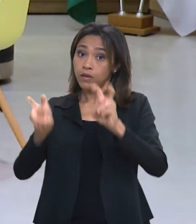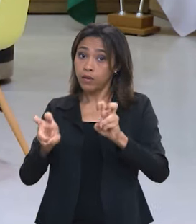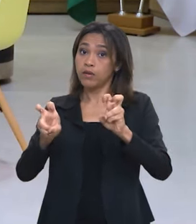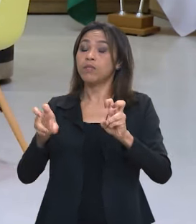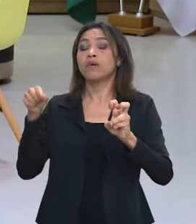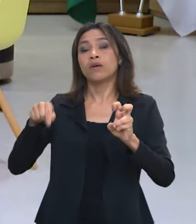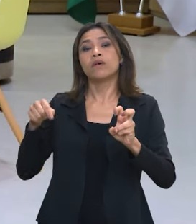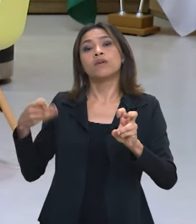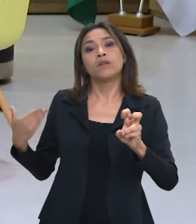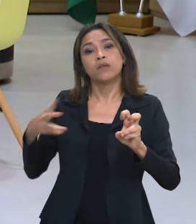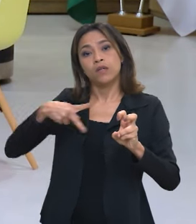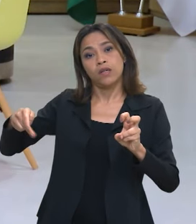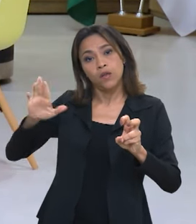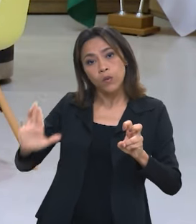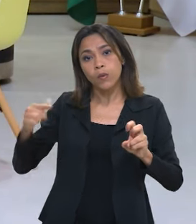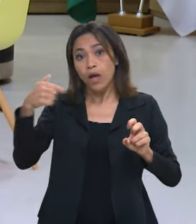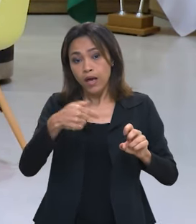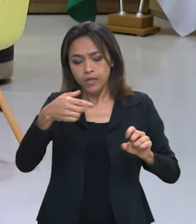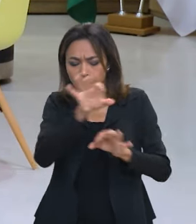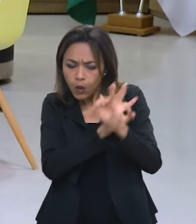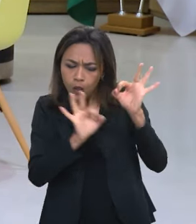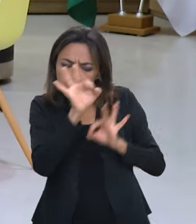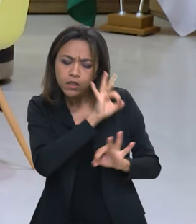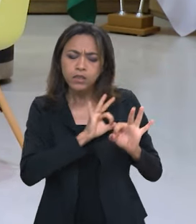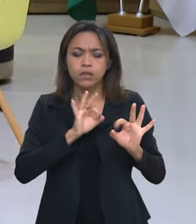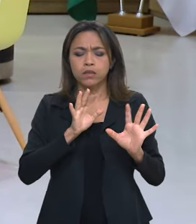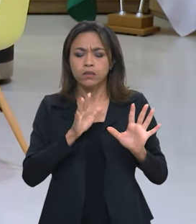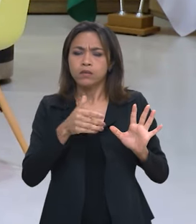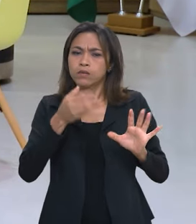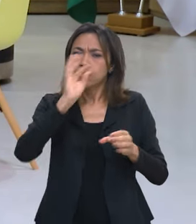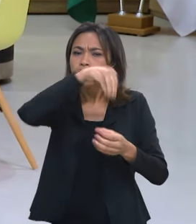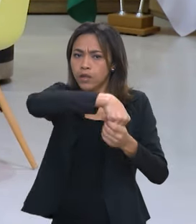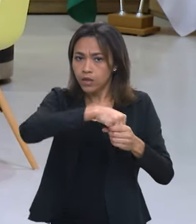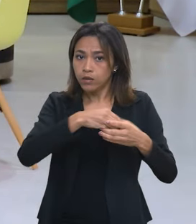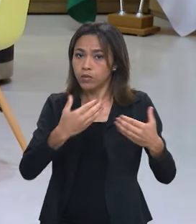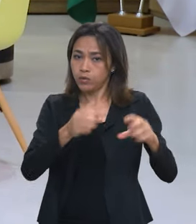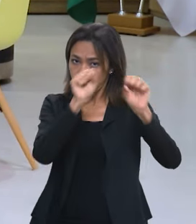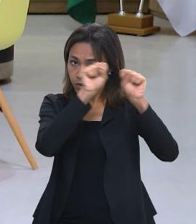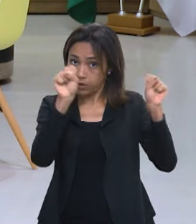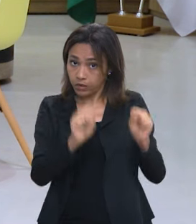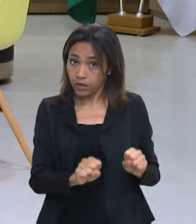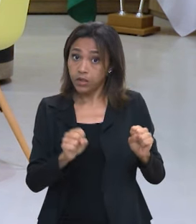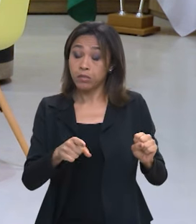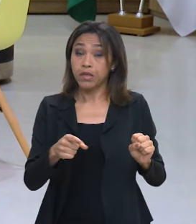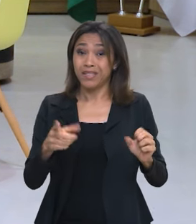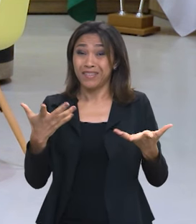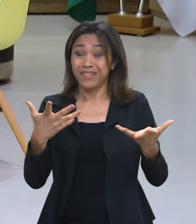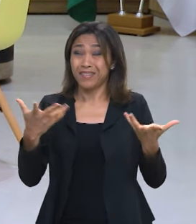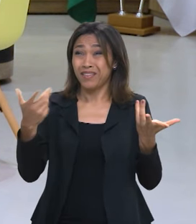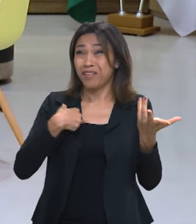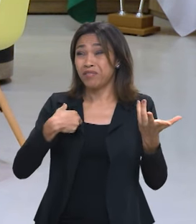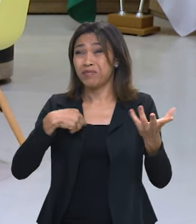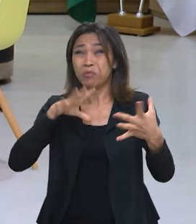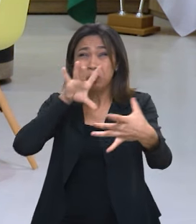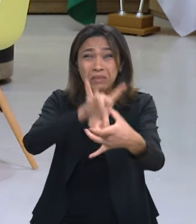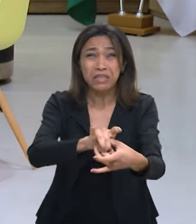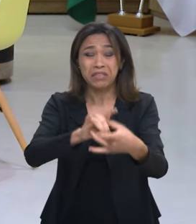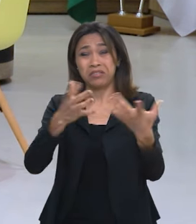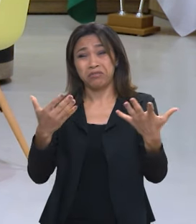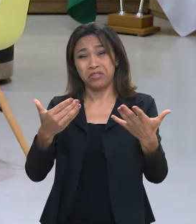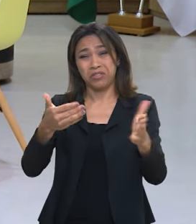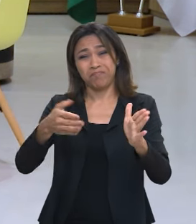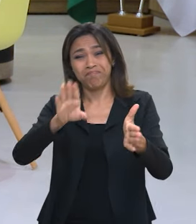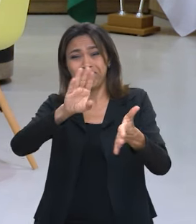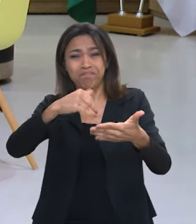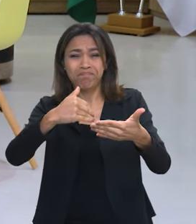Lula, literalmente, essa reconstrução num cenário de não só desestruturação de